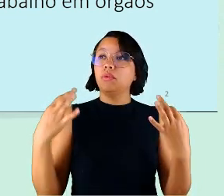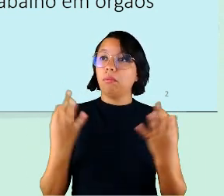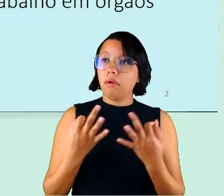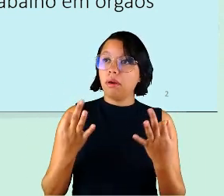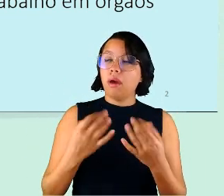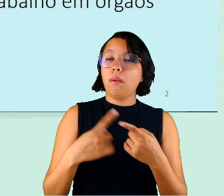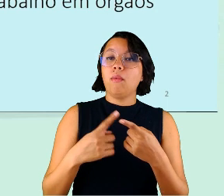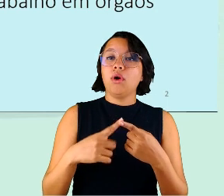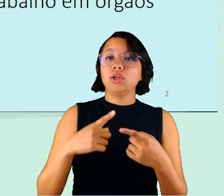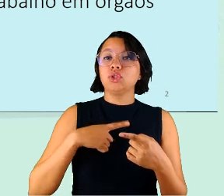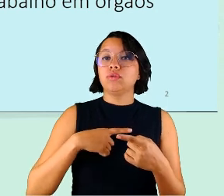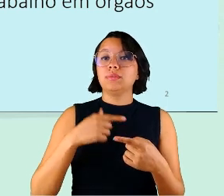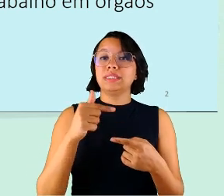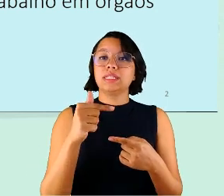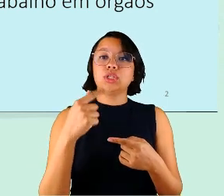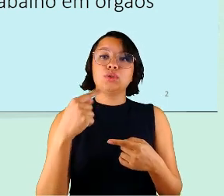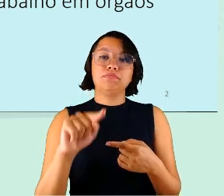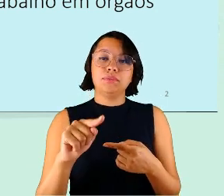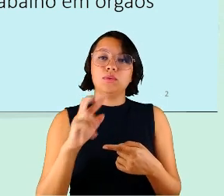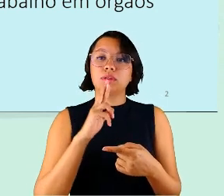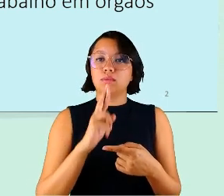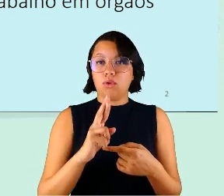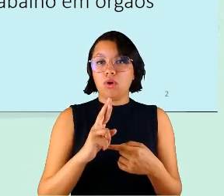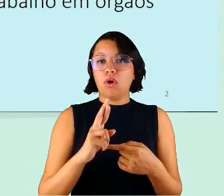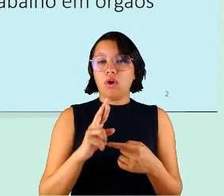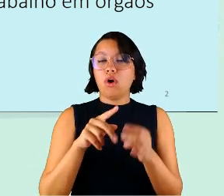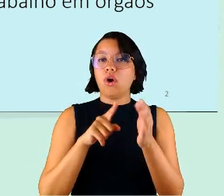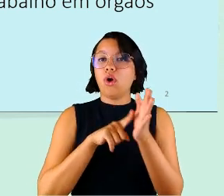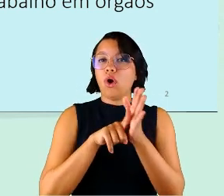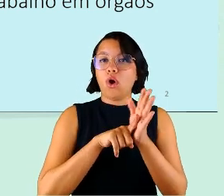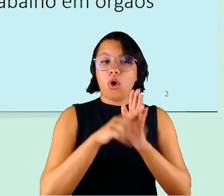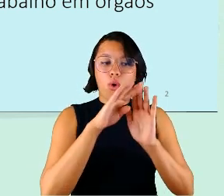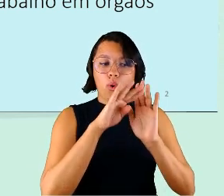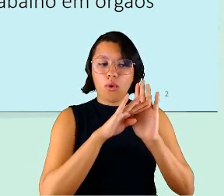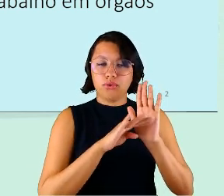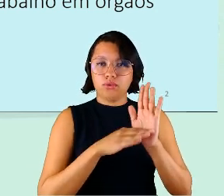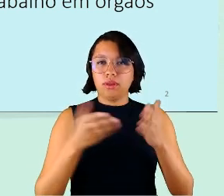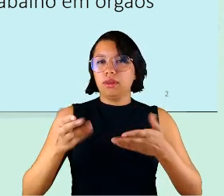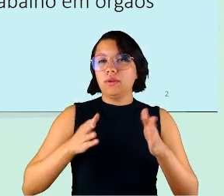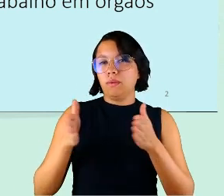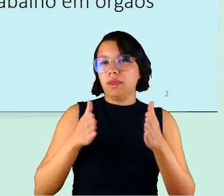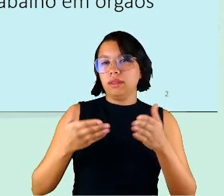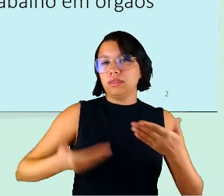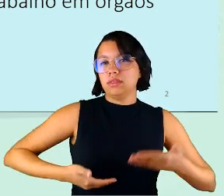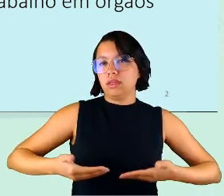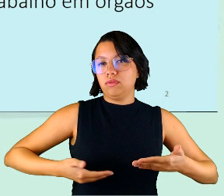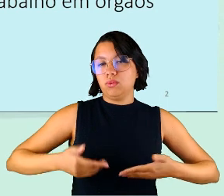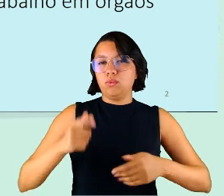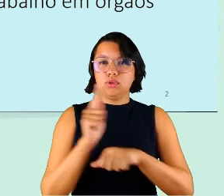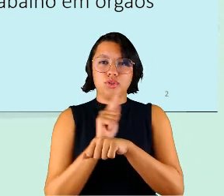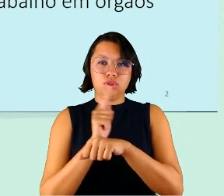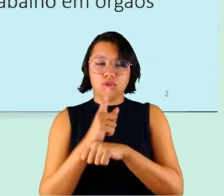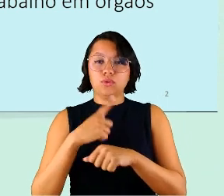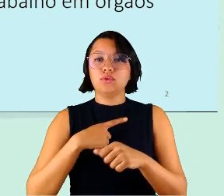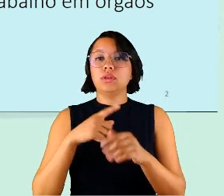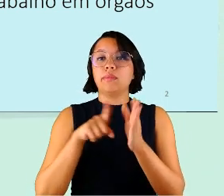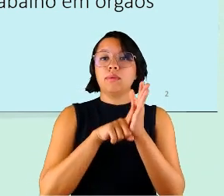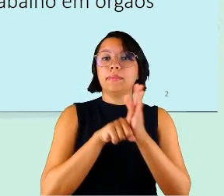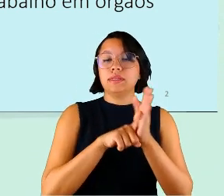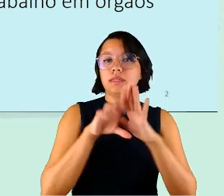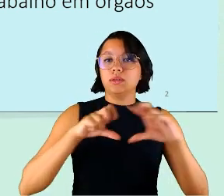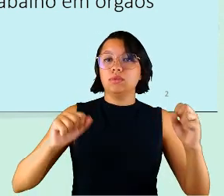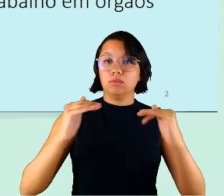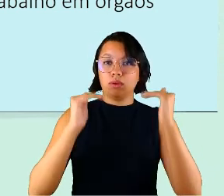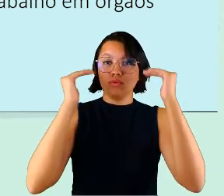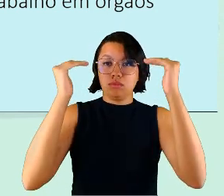mil respostas ao questionário entre servidores e gestores. Temos também uma pesquisa num tribunal superior,